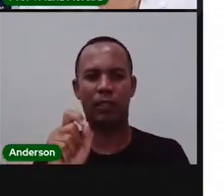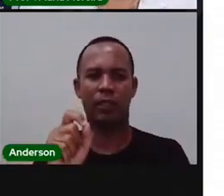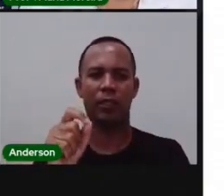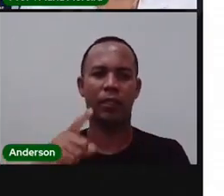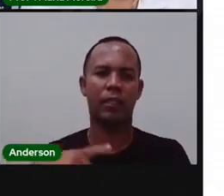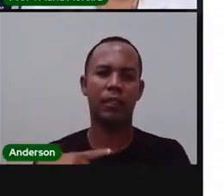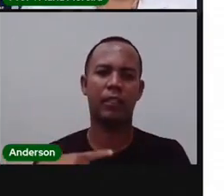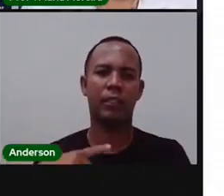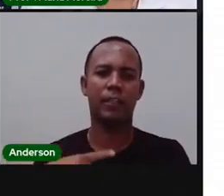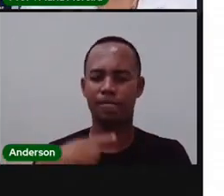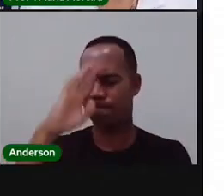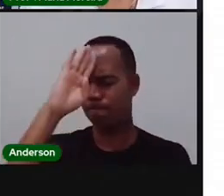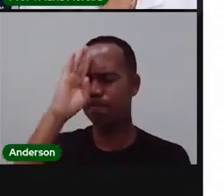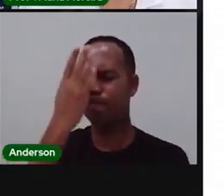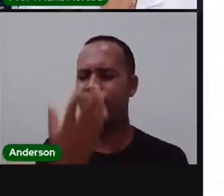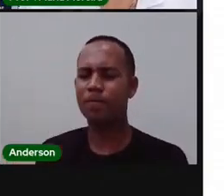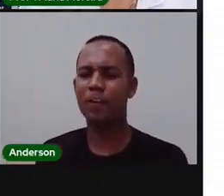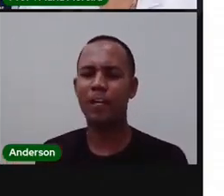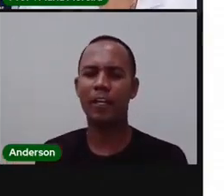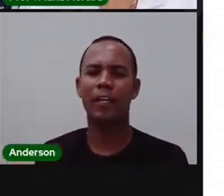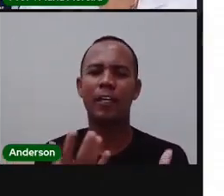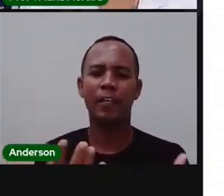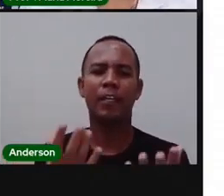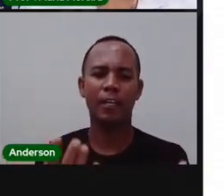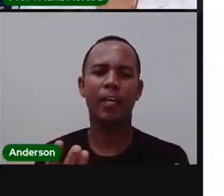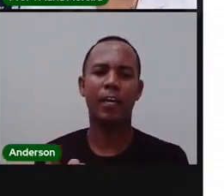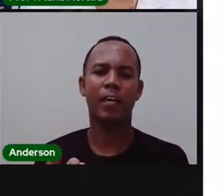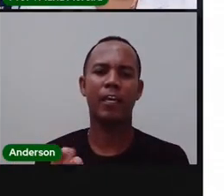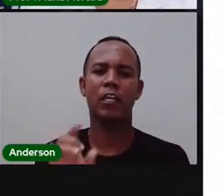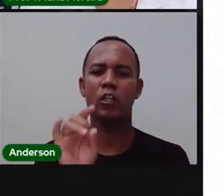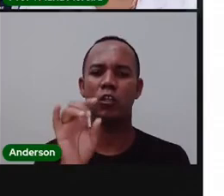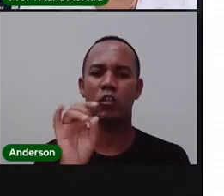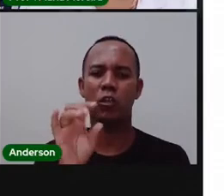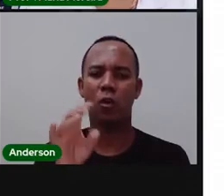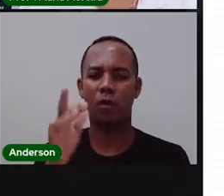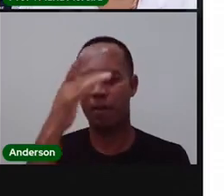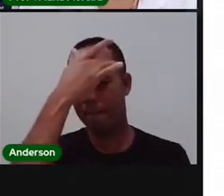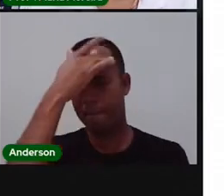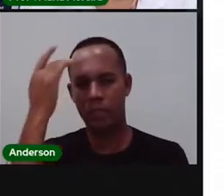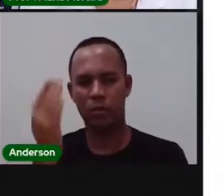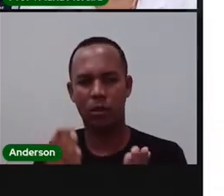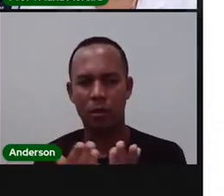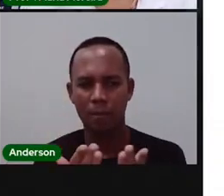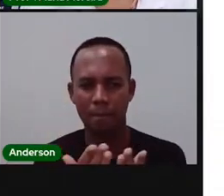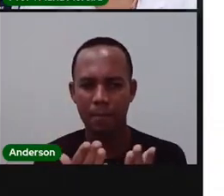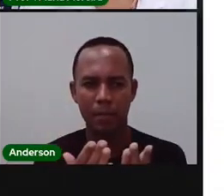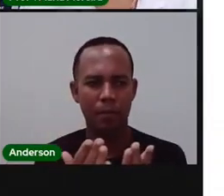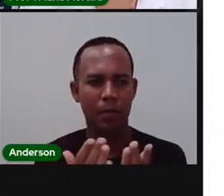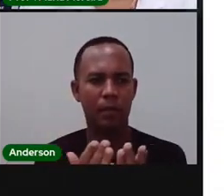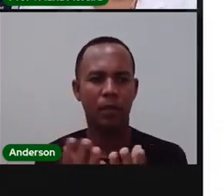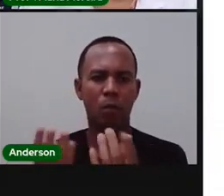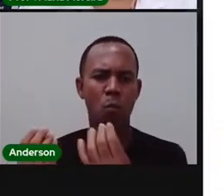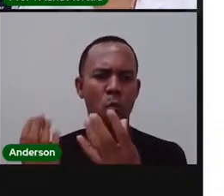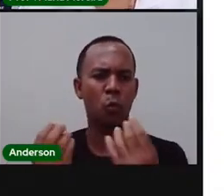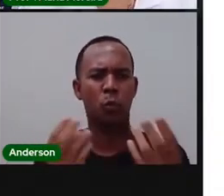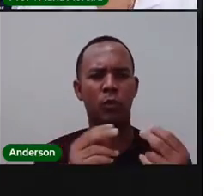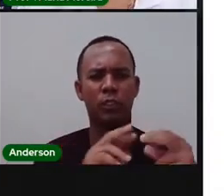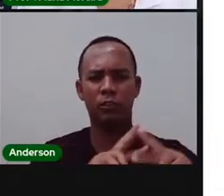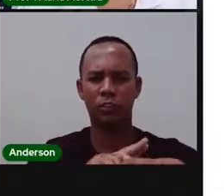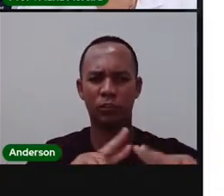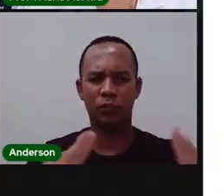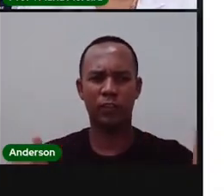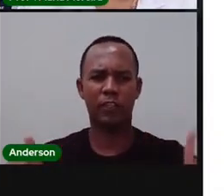demonstrar a sua fé. E não vão só pessoas protestantes e evangélicas para esse evento. Vão outras pessoas,